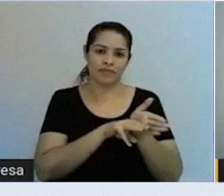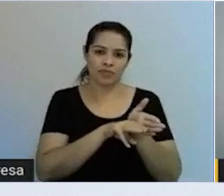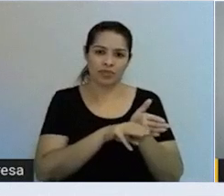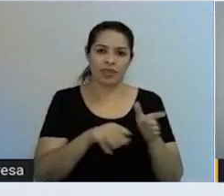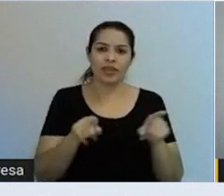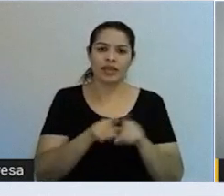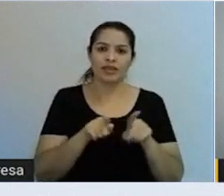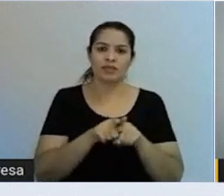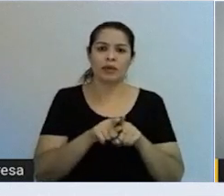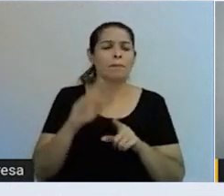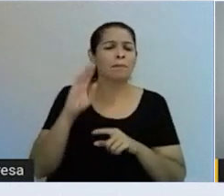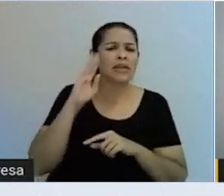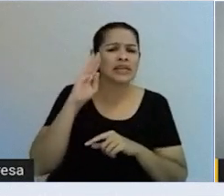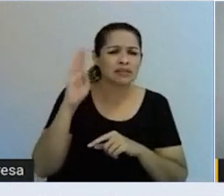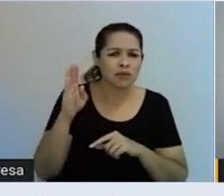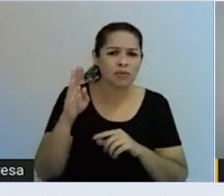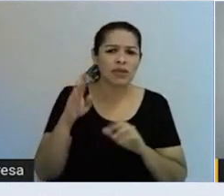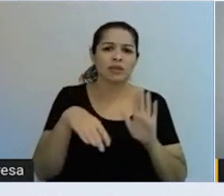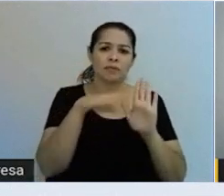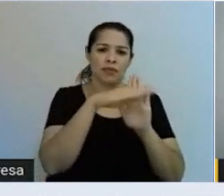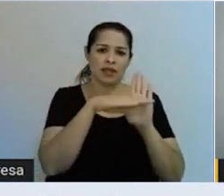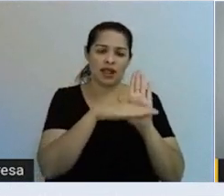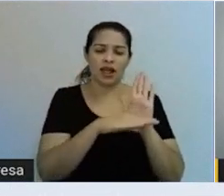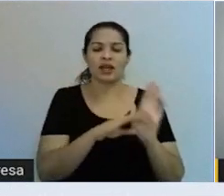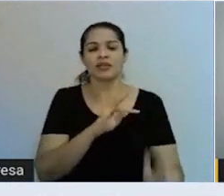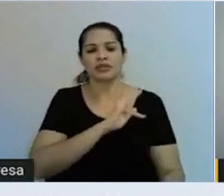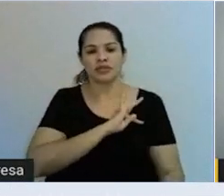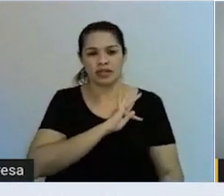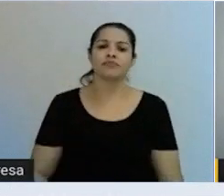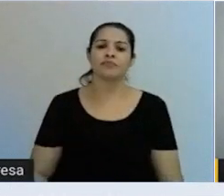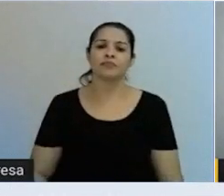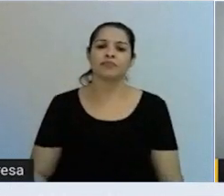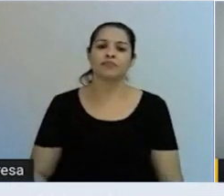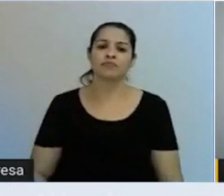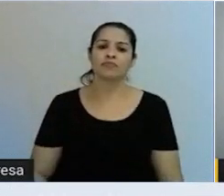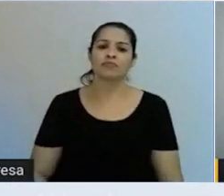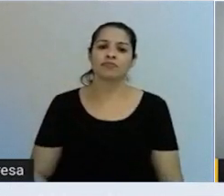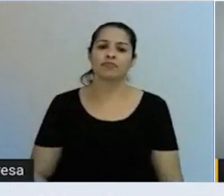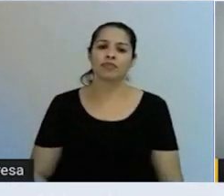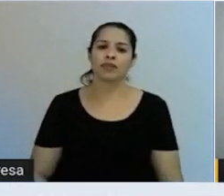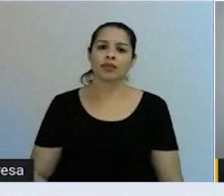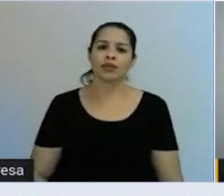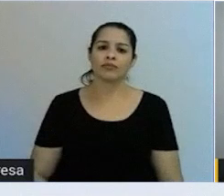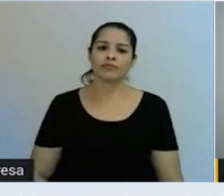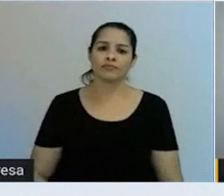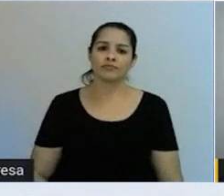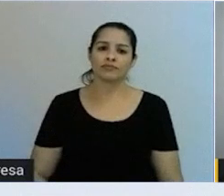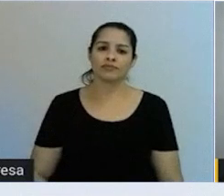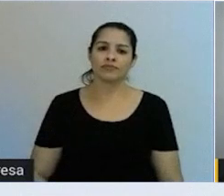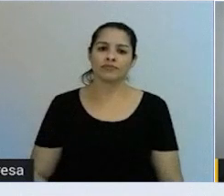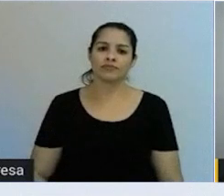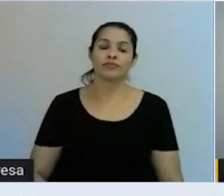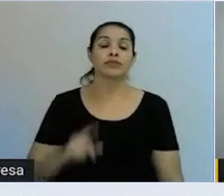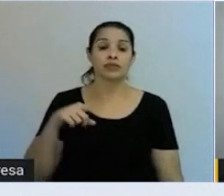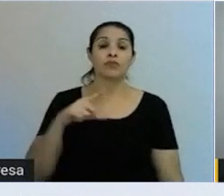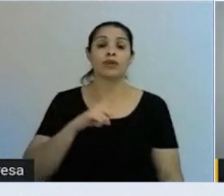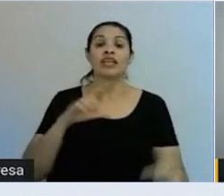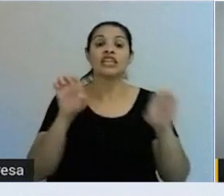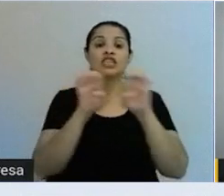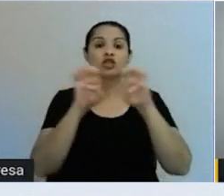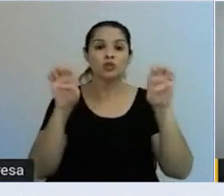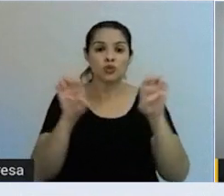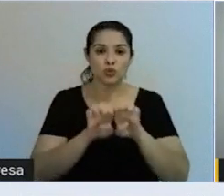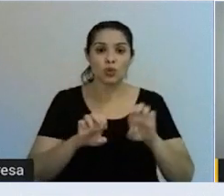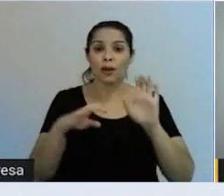técnicos. São os caminhos que cada pilar vai percorrer. Aí, a gente tem aqui depois a estruturação dos pilares. Então, a gente vai